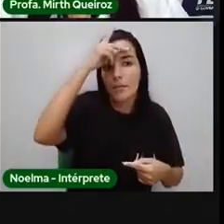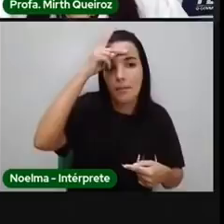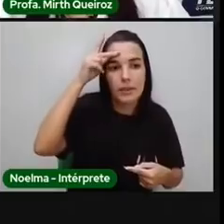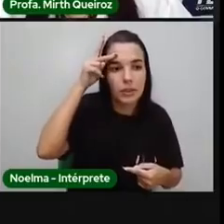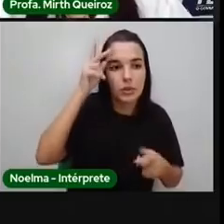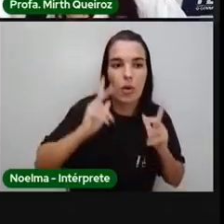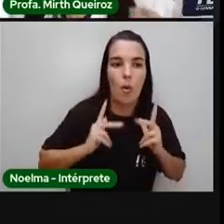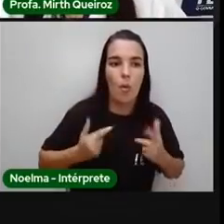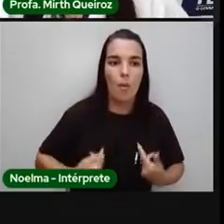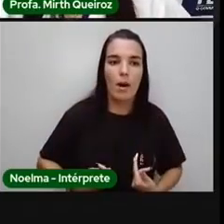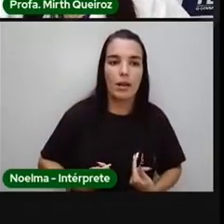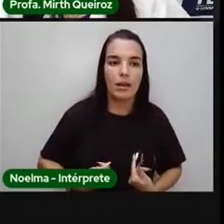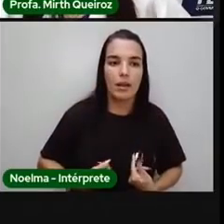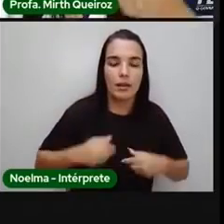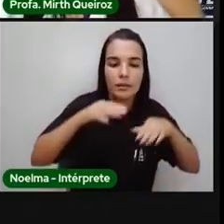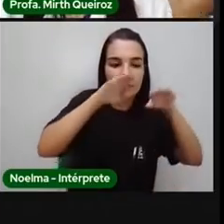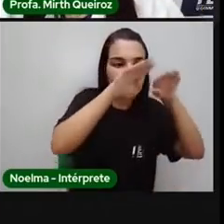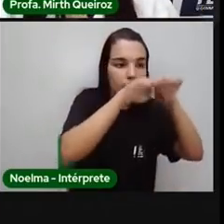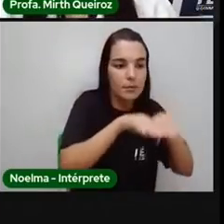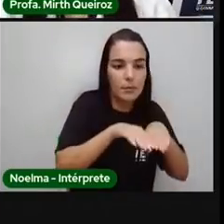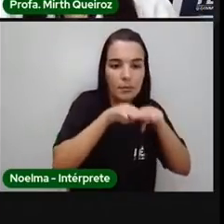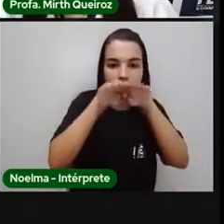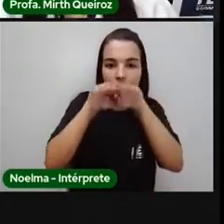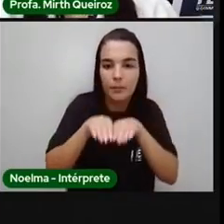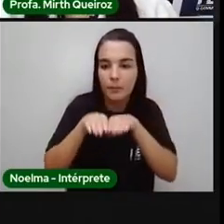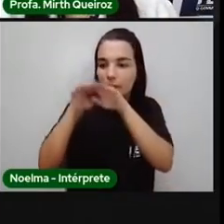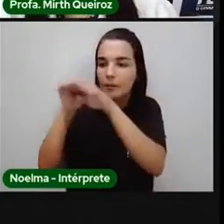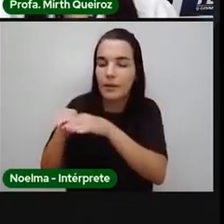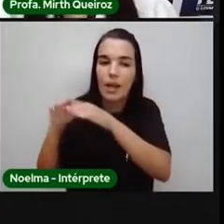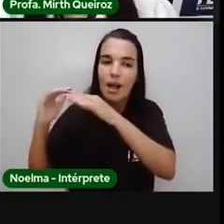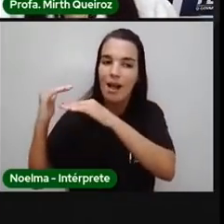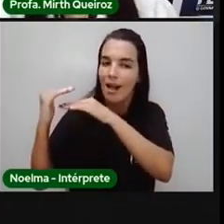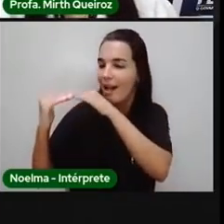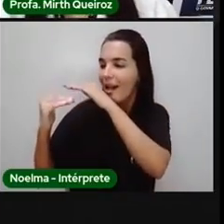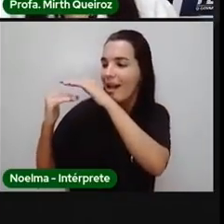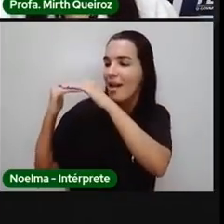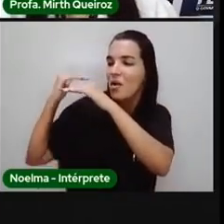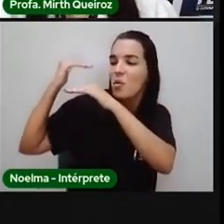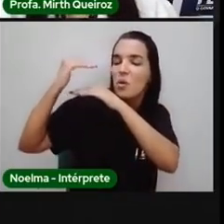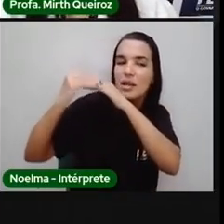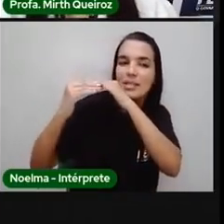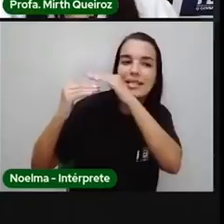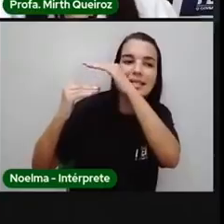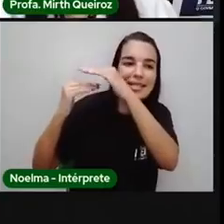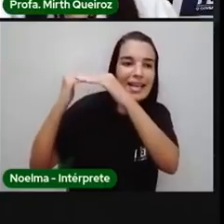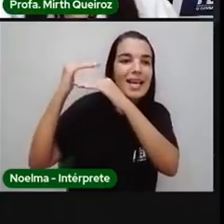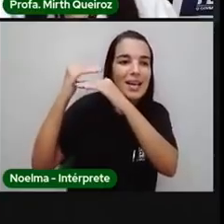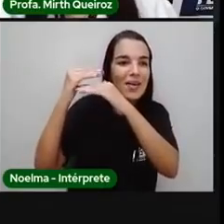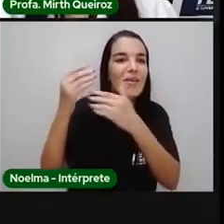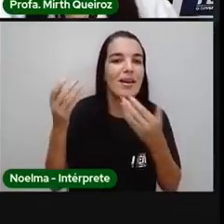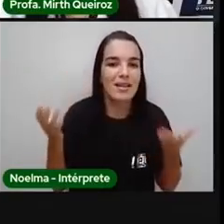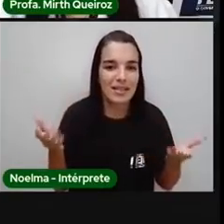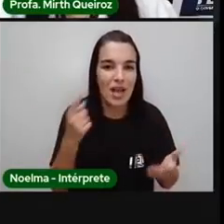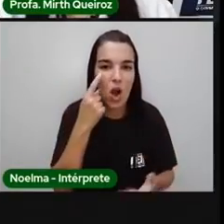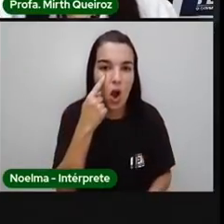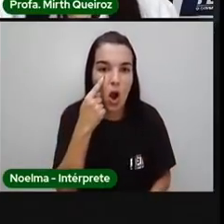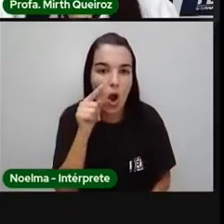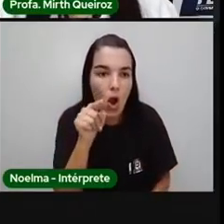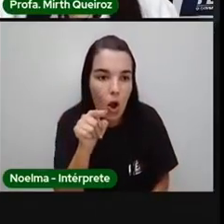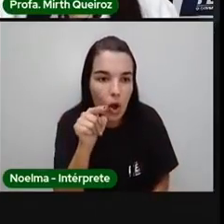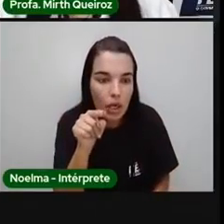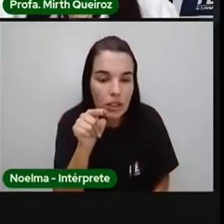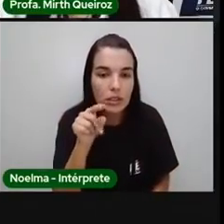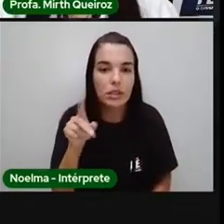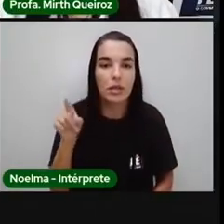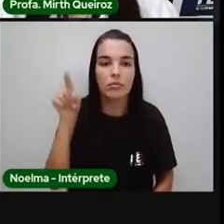sequência de um organismo servindo de alimento para o outro, é que vai fazer com que surja a cadeia alimentar.